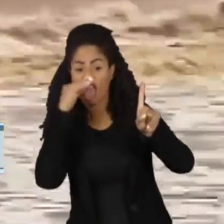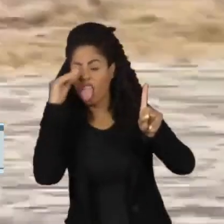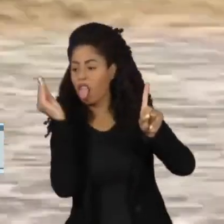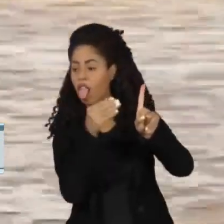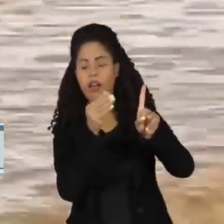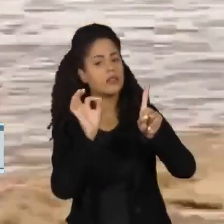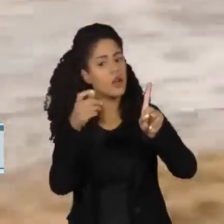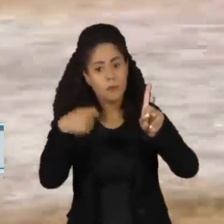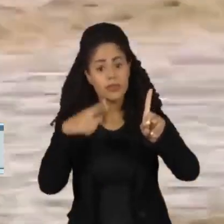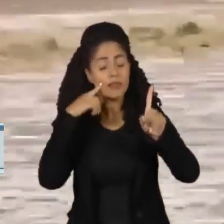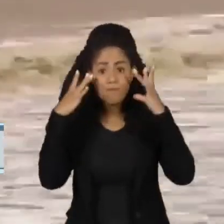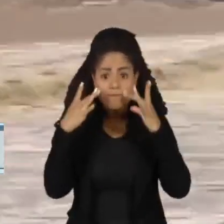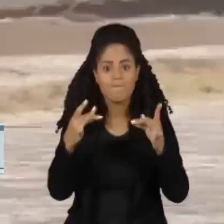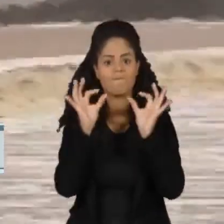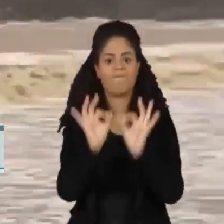estamos longe de ter alguma coisa.